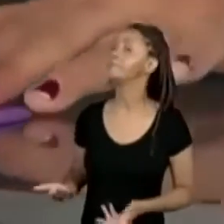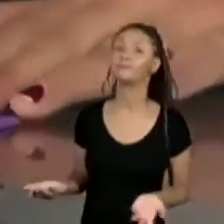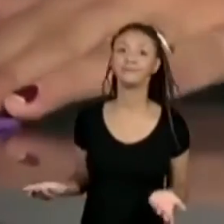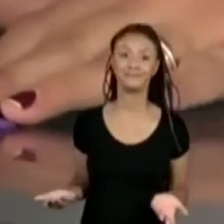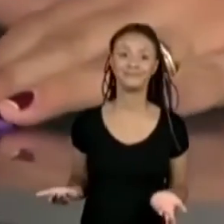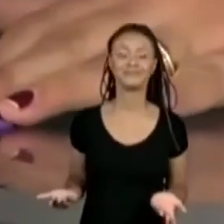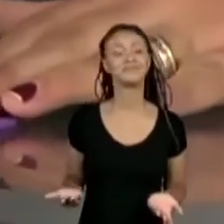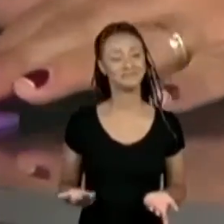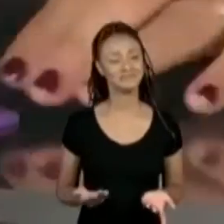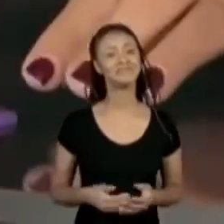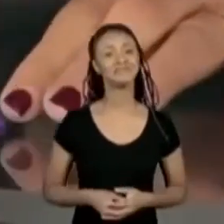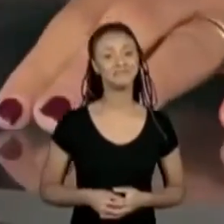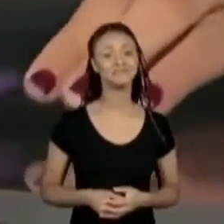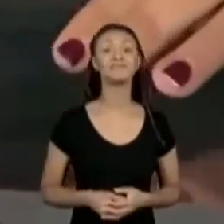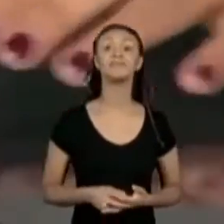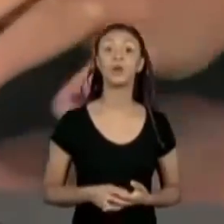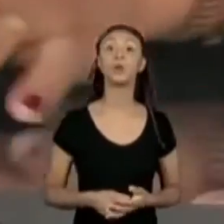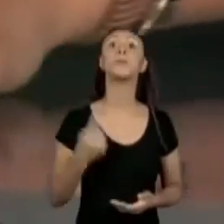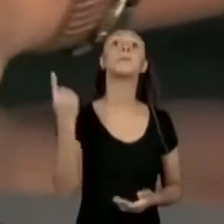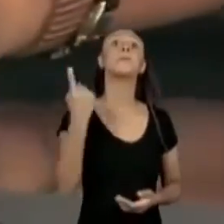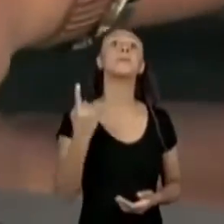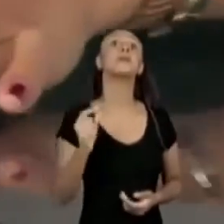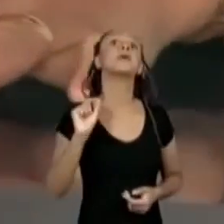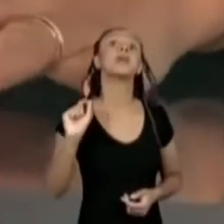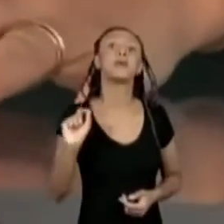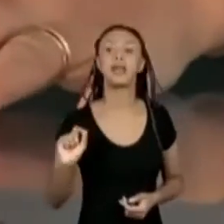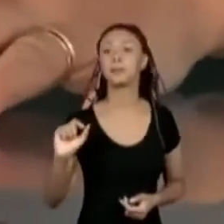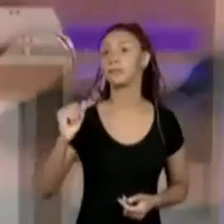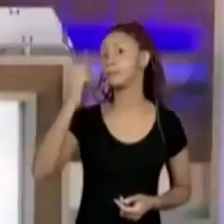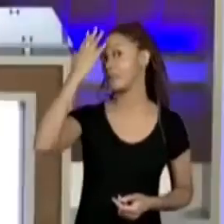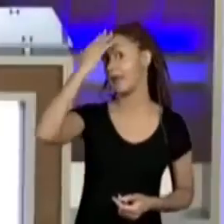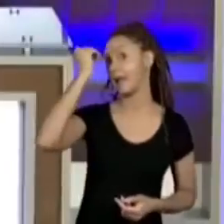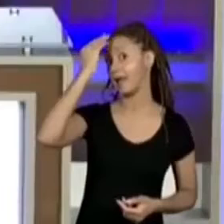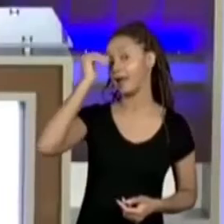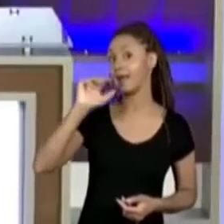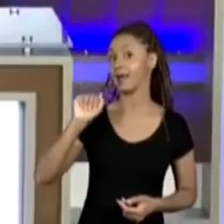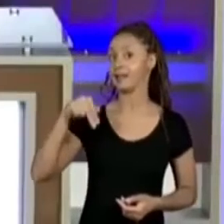Muito bem. Então, primeiro vem a Ana. Vou colocar a Ana aqui, ó.